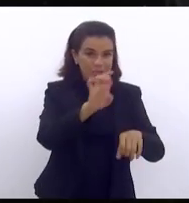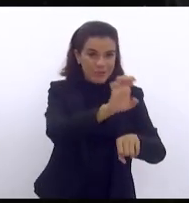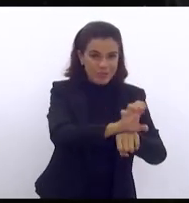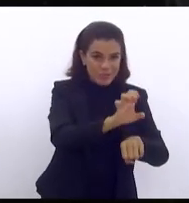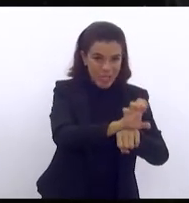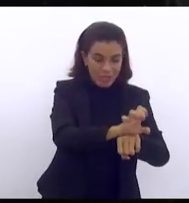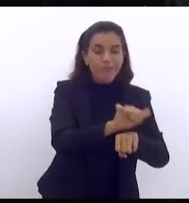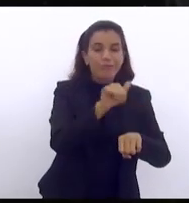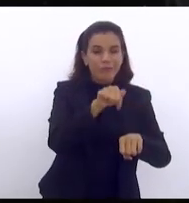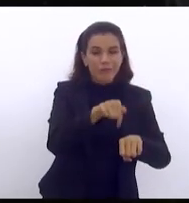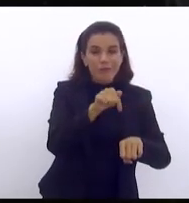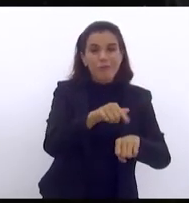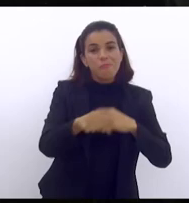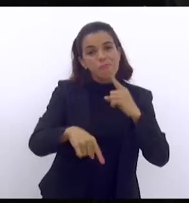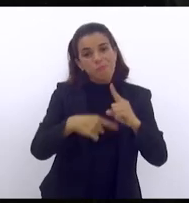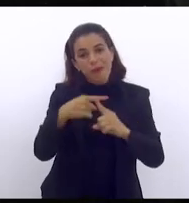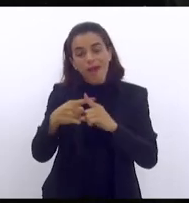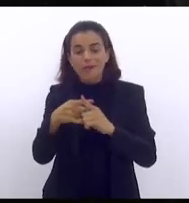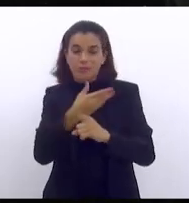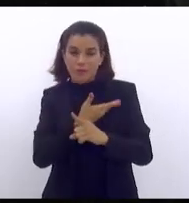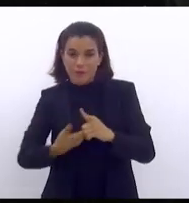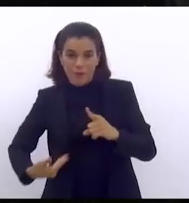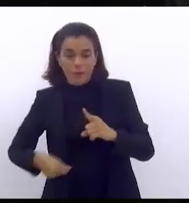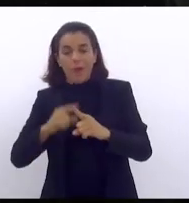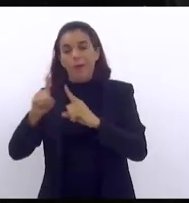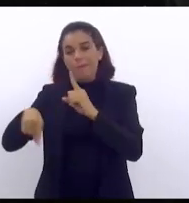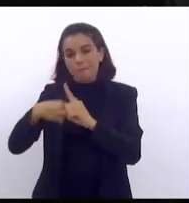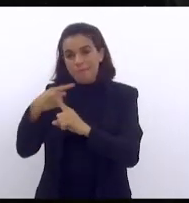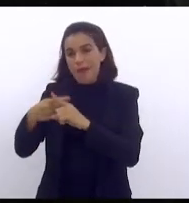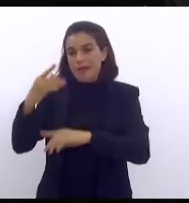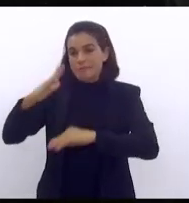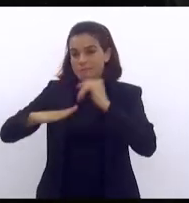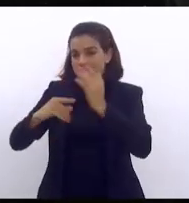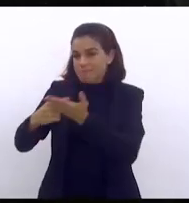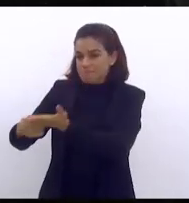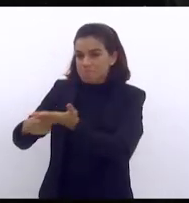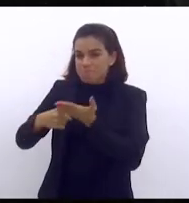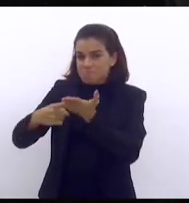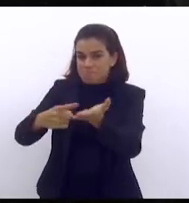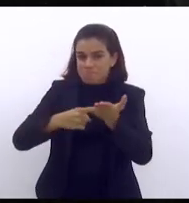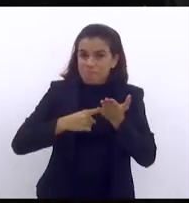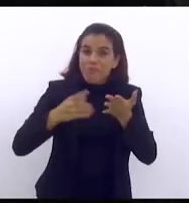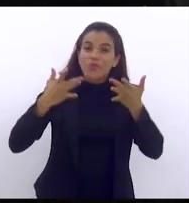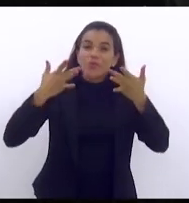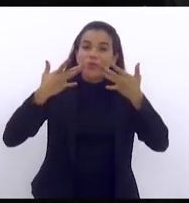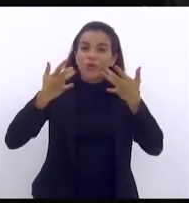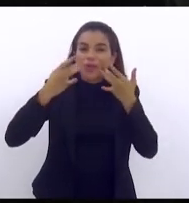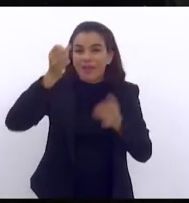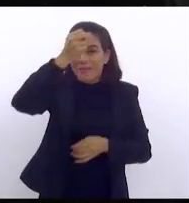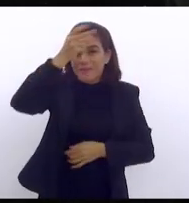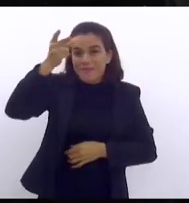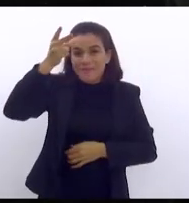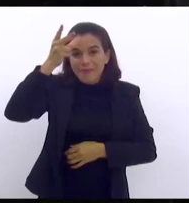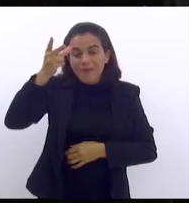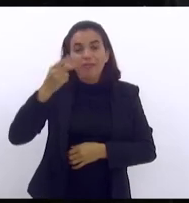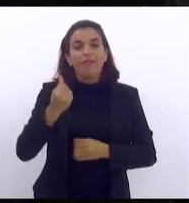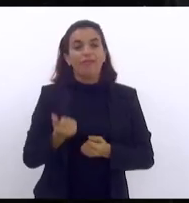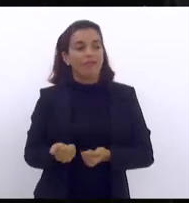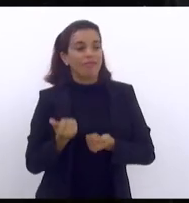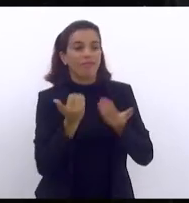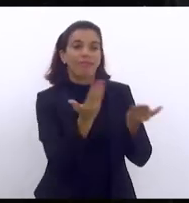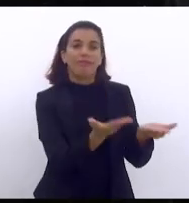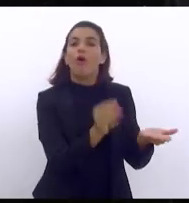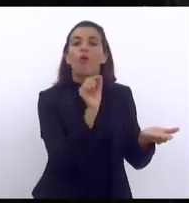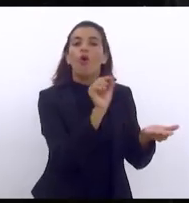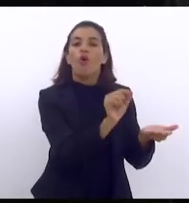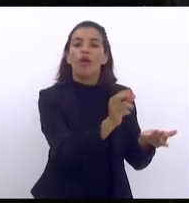com os técnicos e com os acordos que o teatro municipal ficaria de posse do